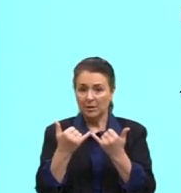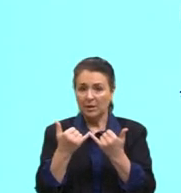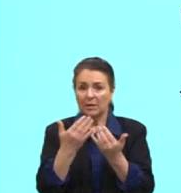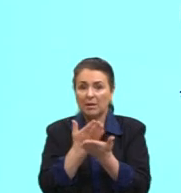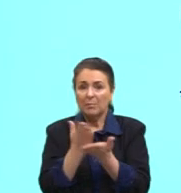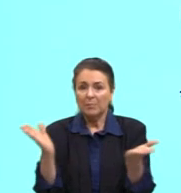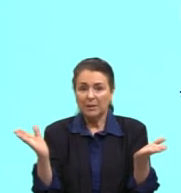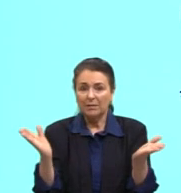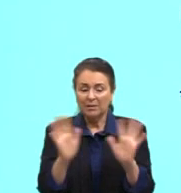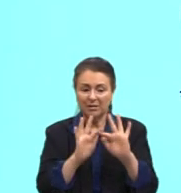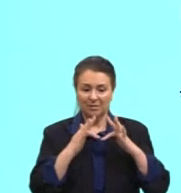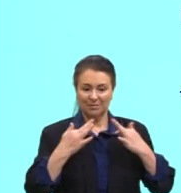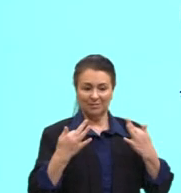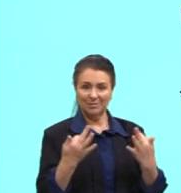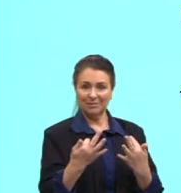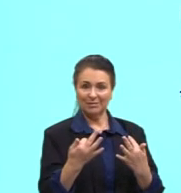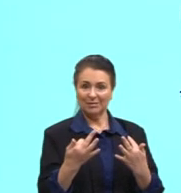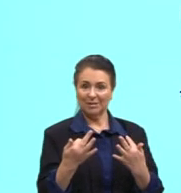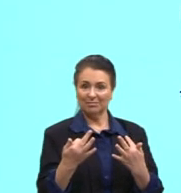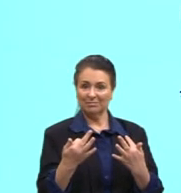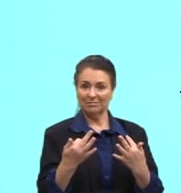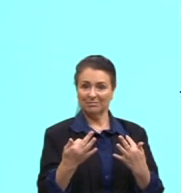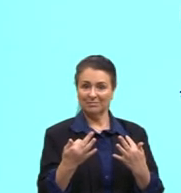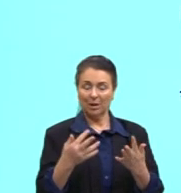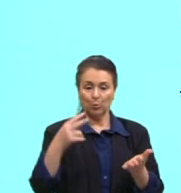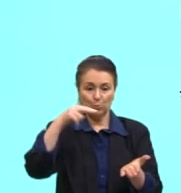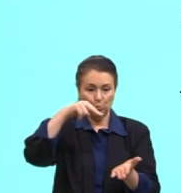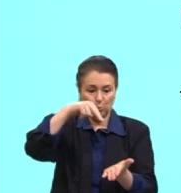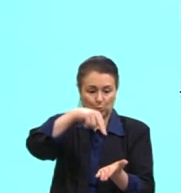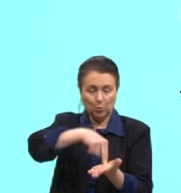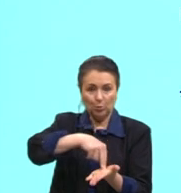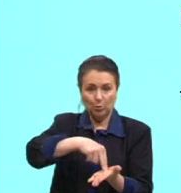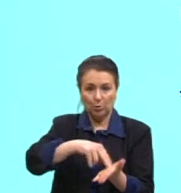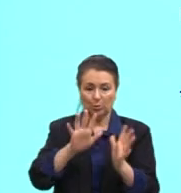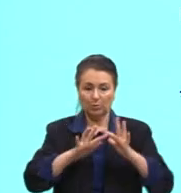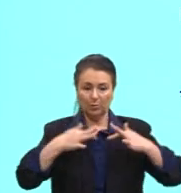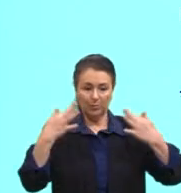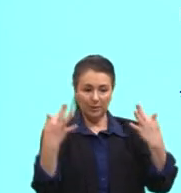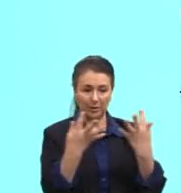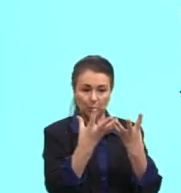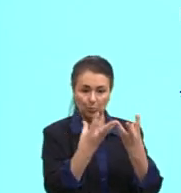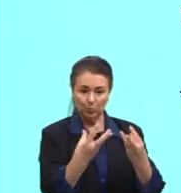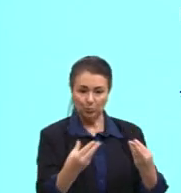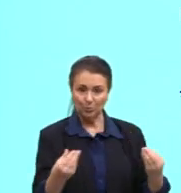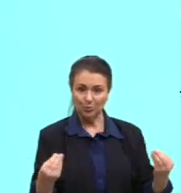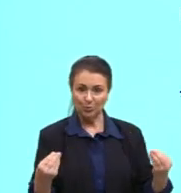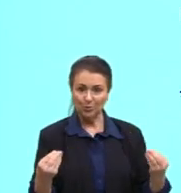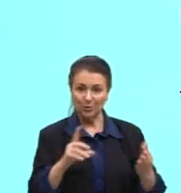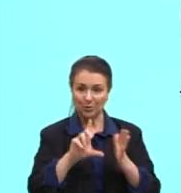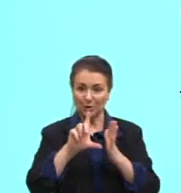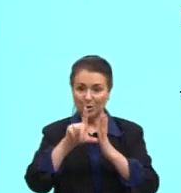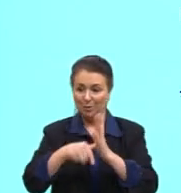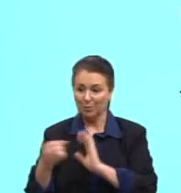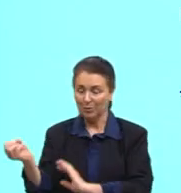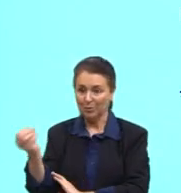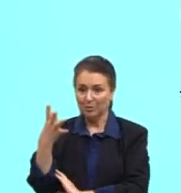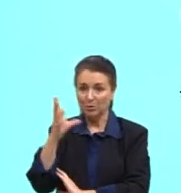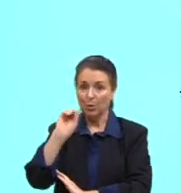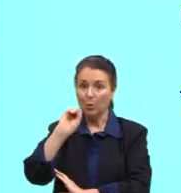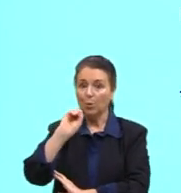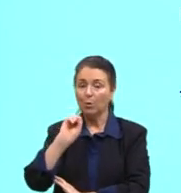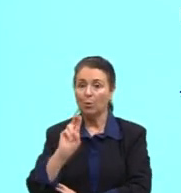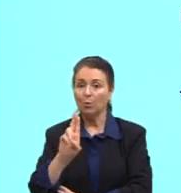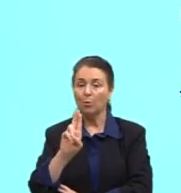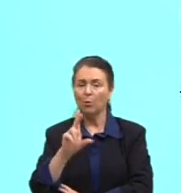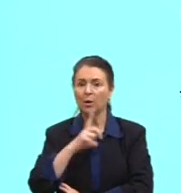status familiar. A família nuclear, como era um tempo atrás. Ela se desmancha na pós-modernidade. Ou, simplesmente, ela